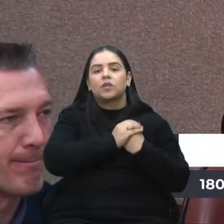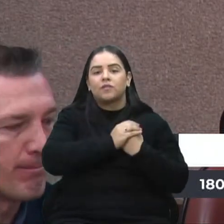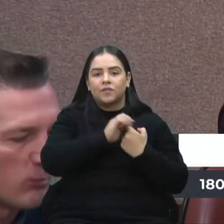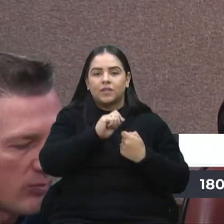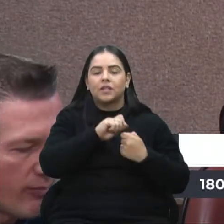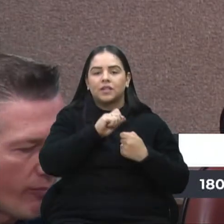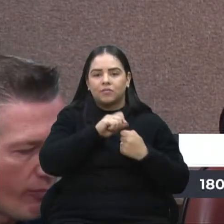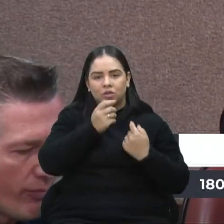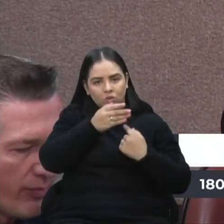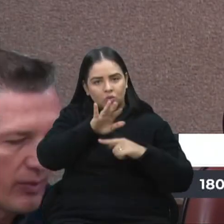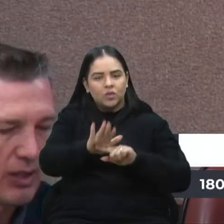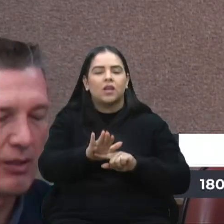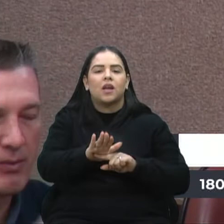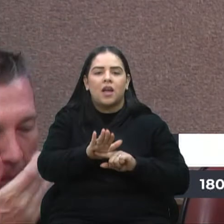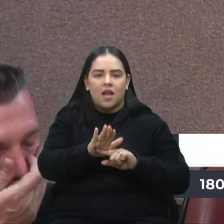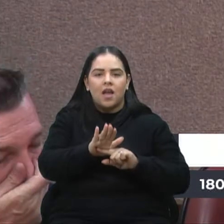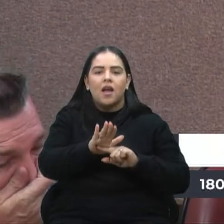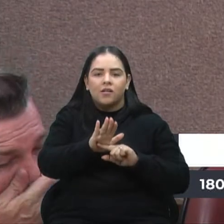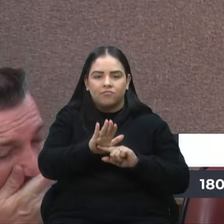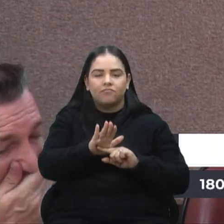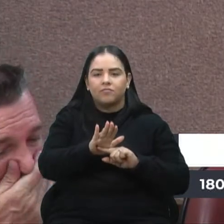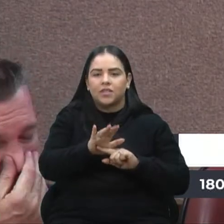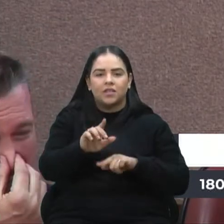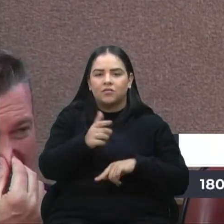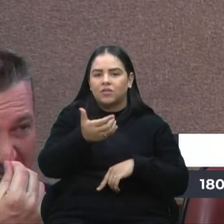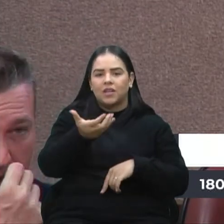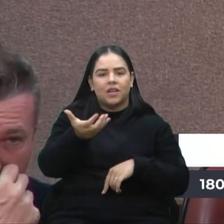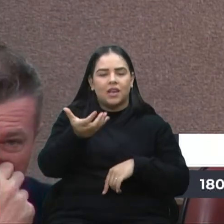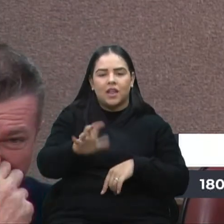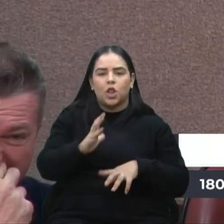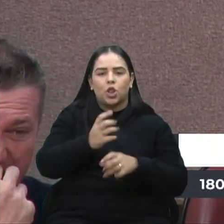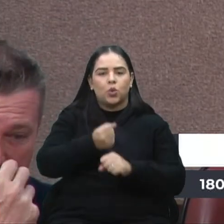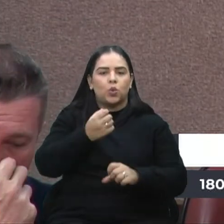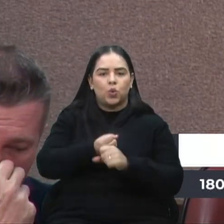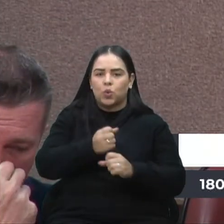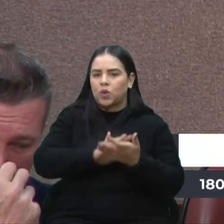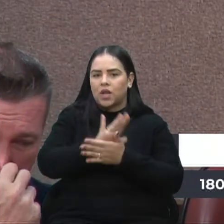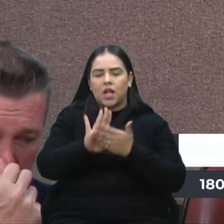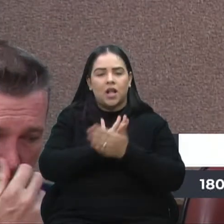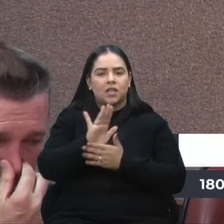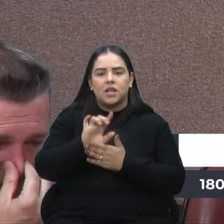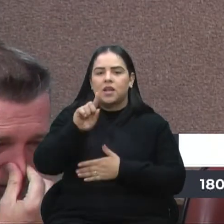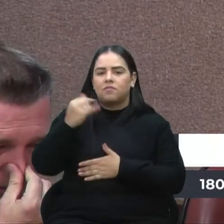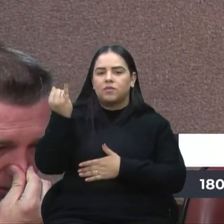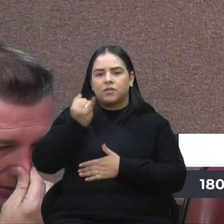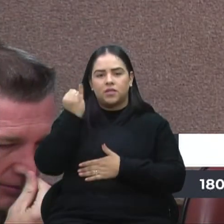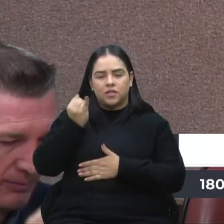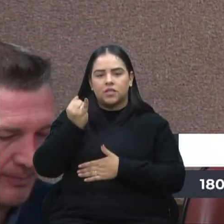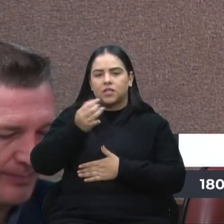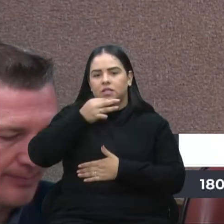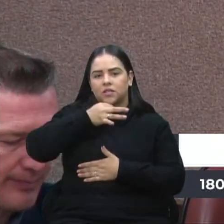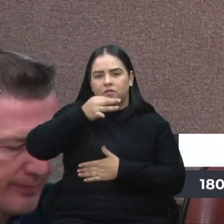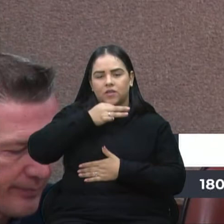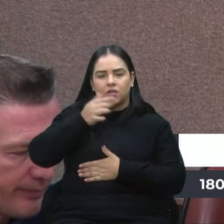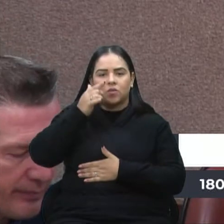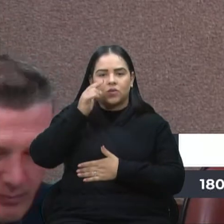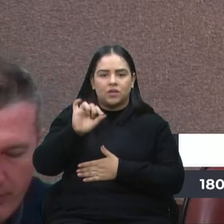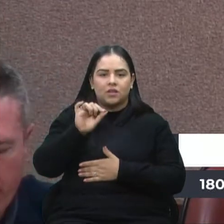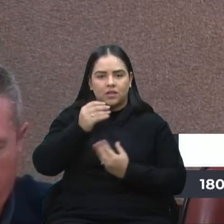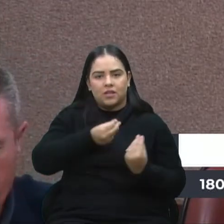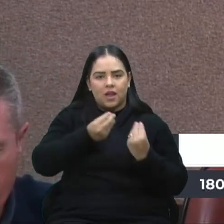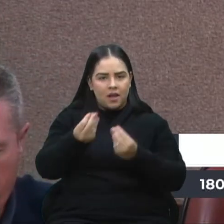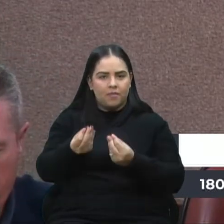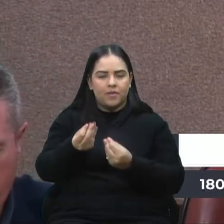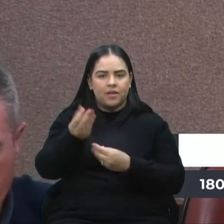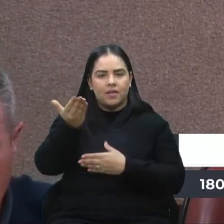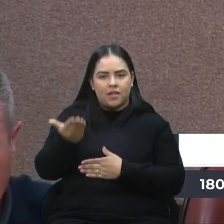terceiros, sem visar lucro nenhum quanto a isso. Então, é uma medalha muito importante que Caxias do Sul vai conceder,